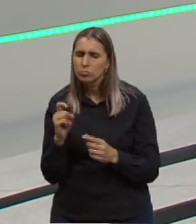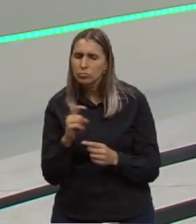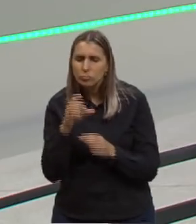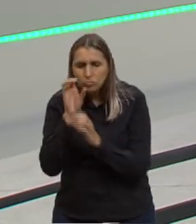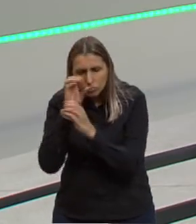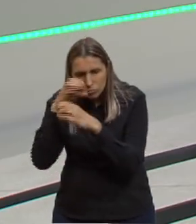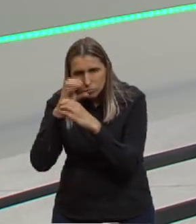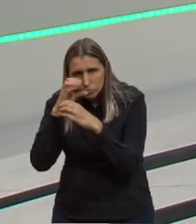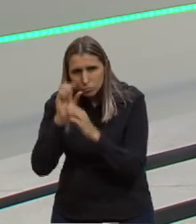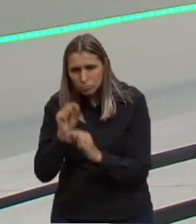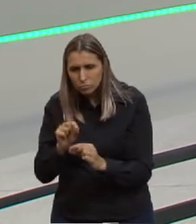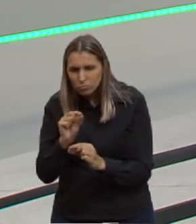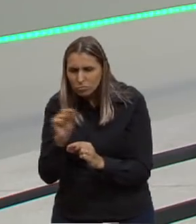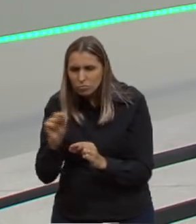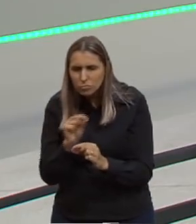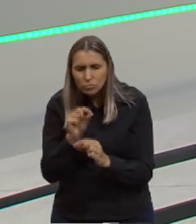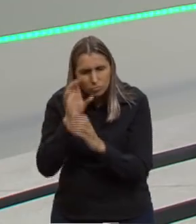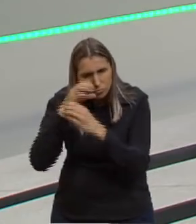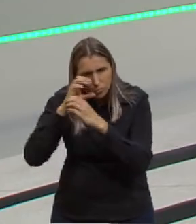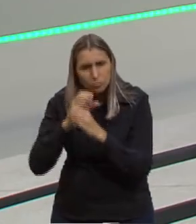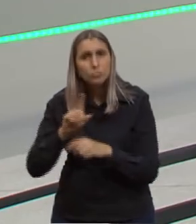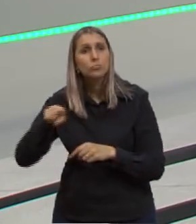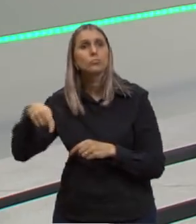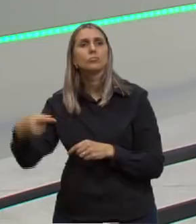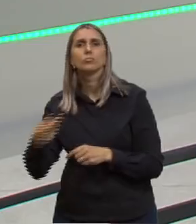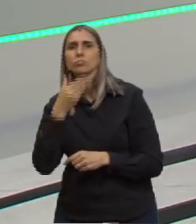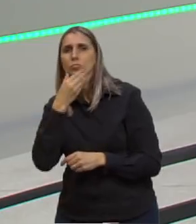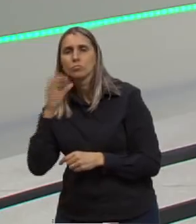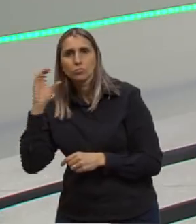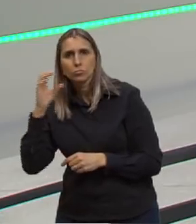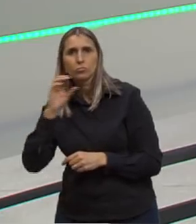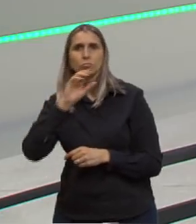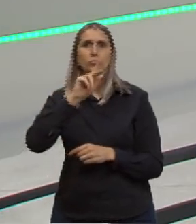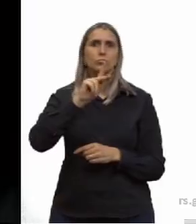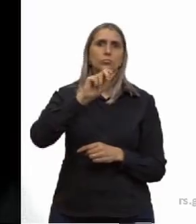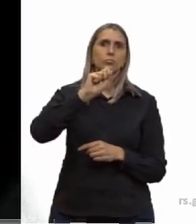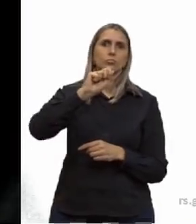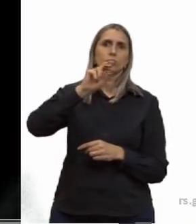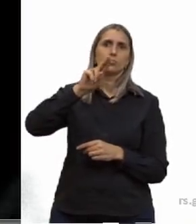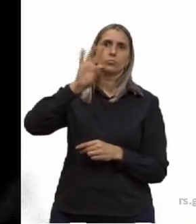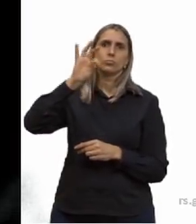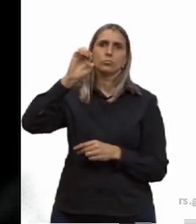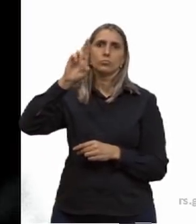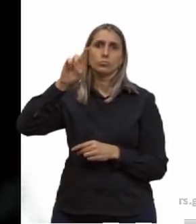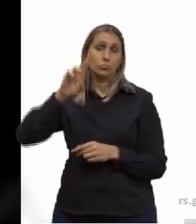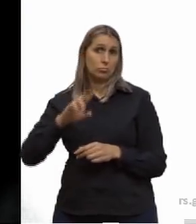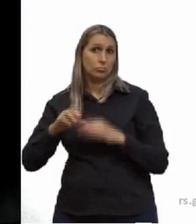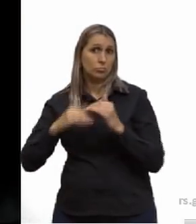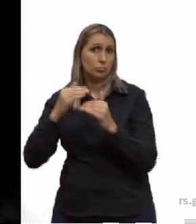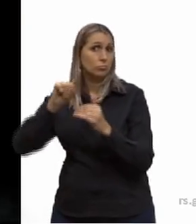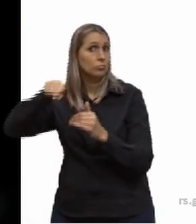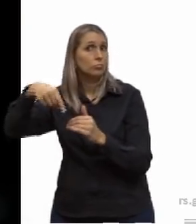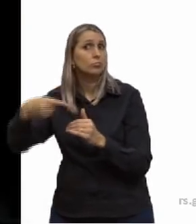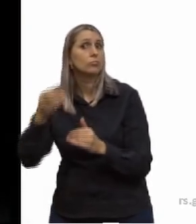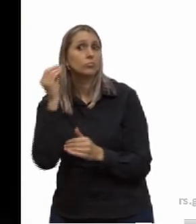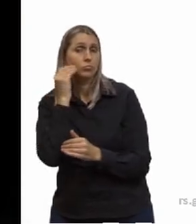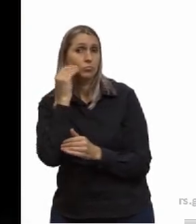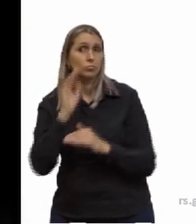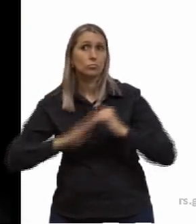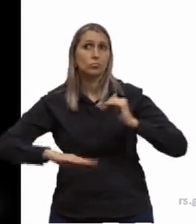E aí, veio um outro cientista, Pasteur, que então desenvolveu um outro experimento